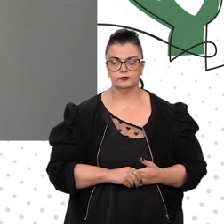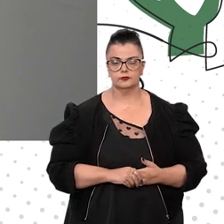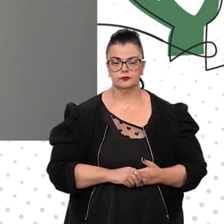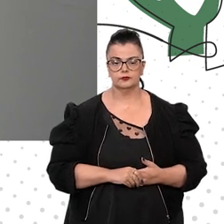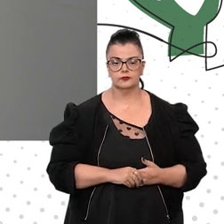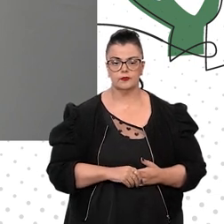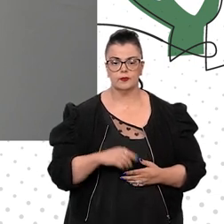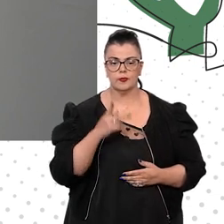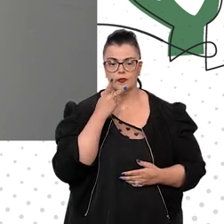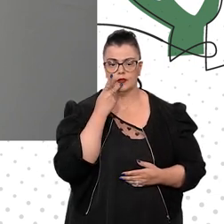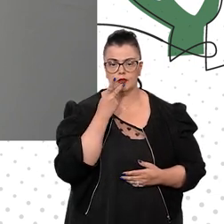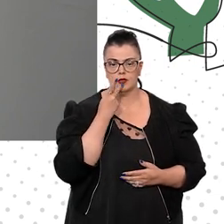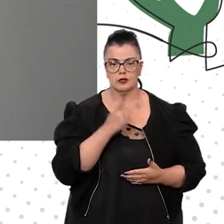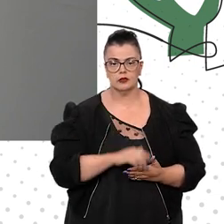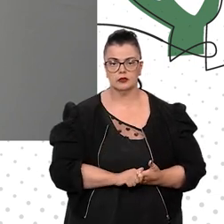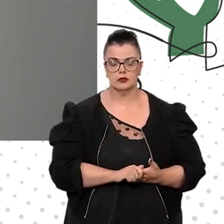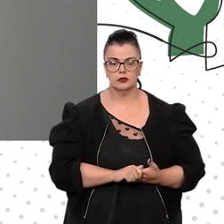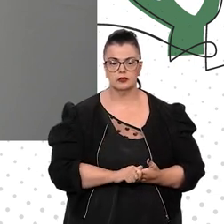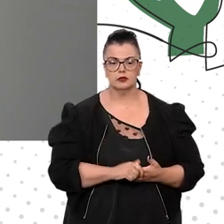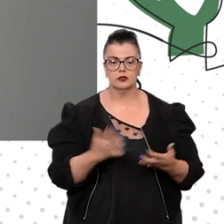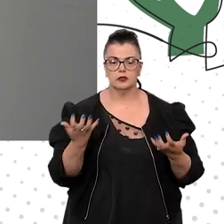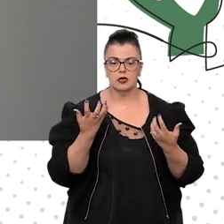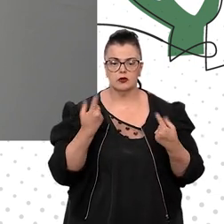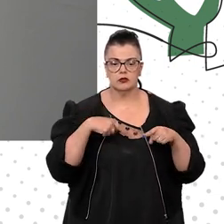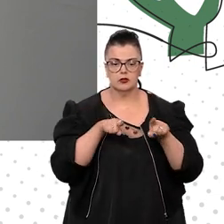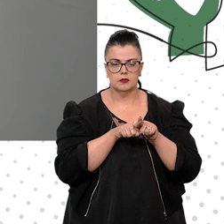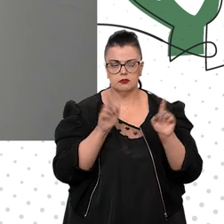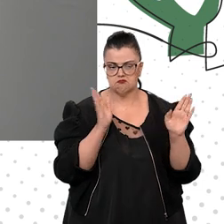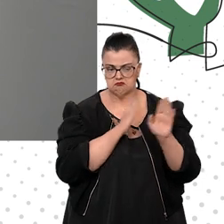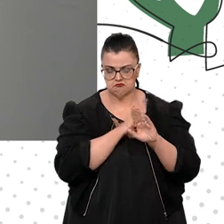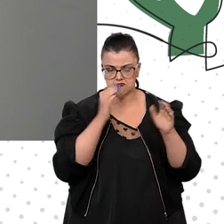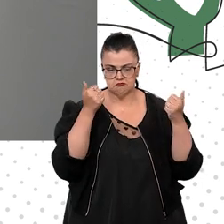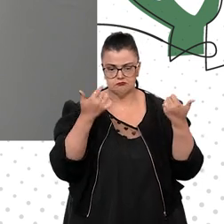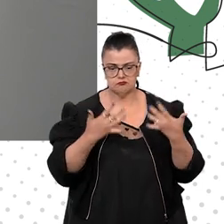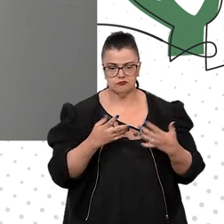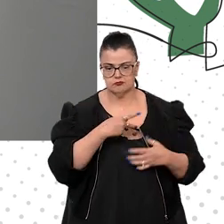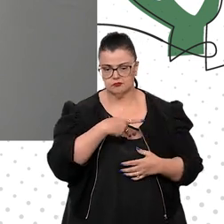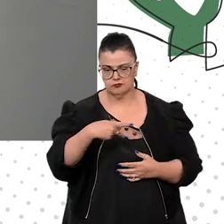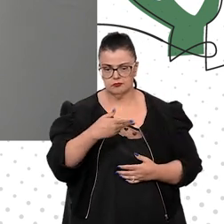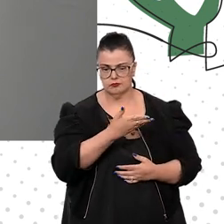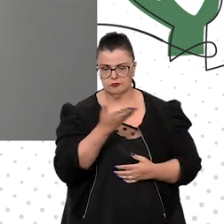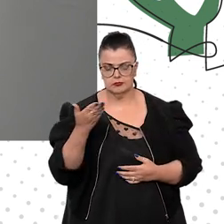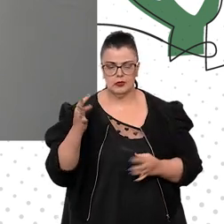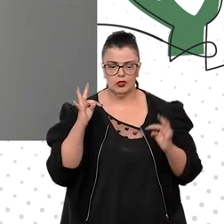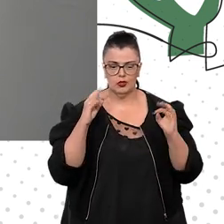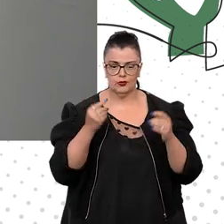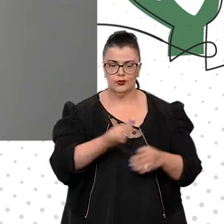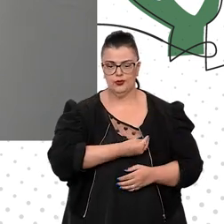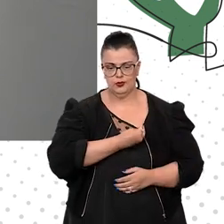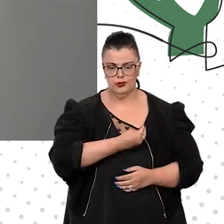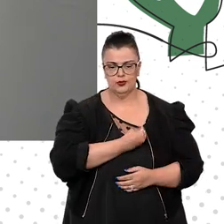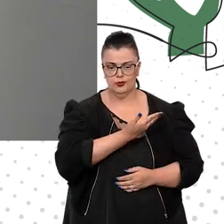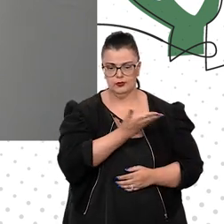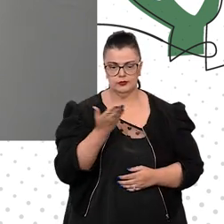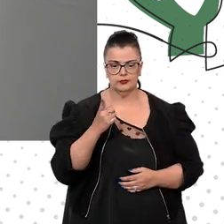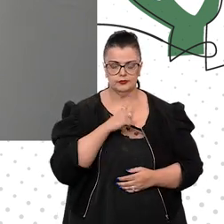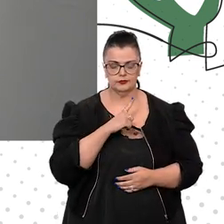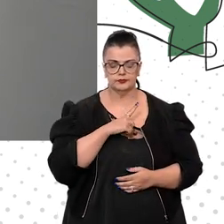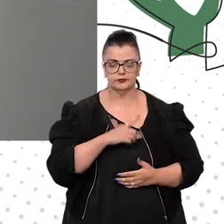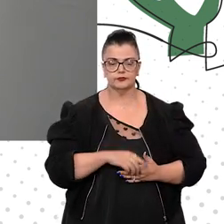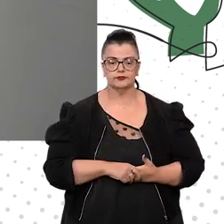eu quero aqui dizer também rapidamente, presidente, e todos que aqui se encontram,